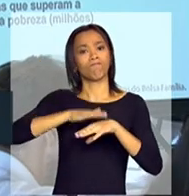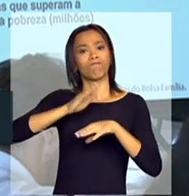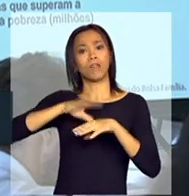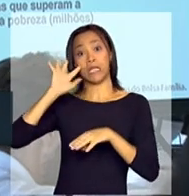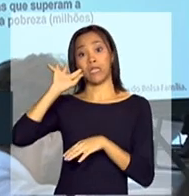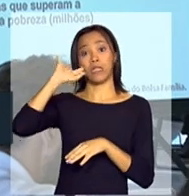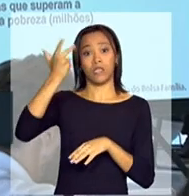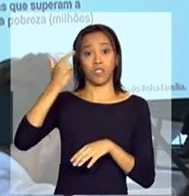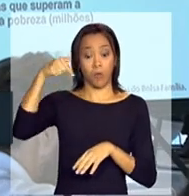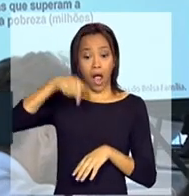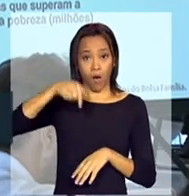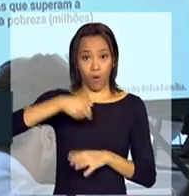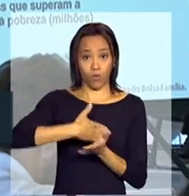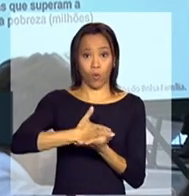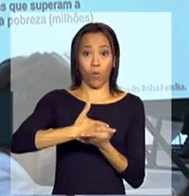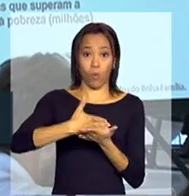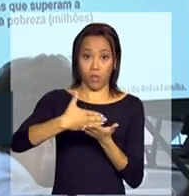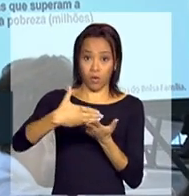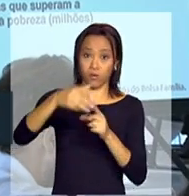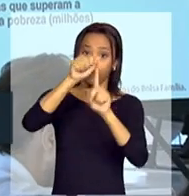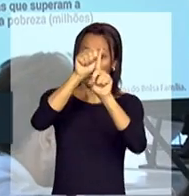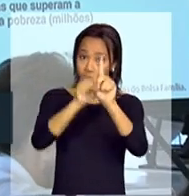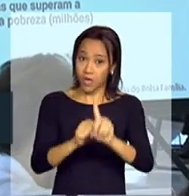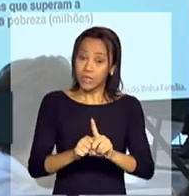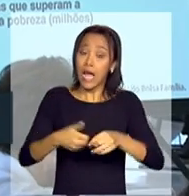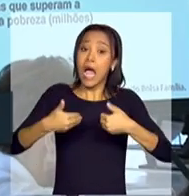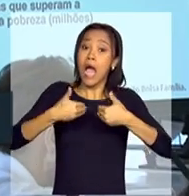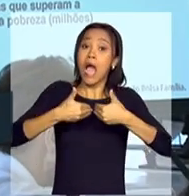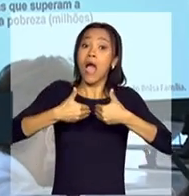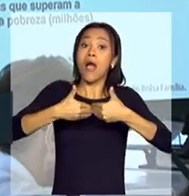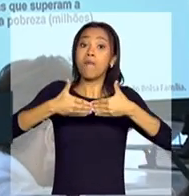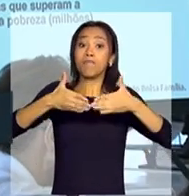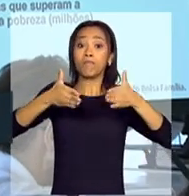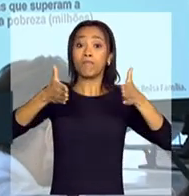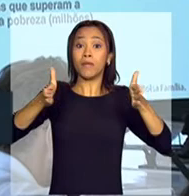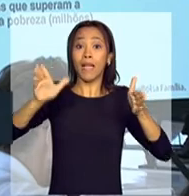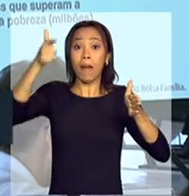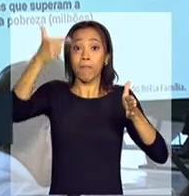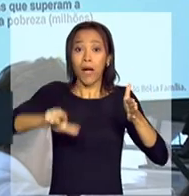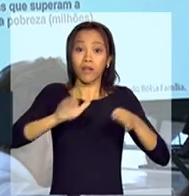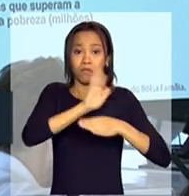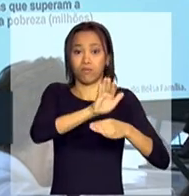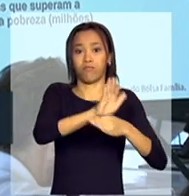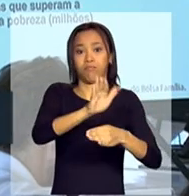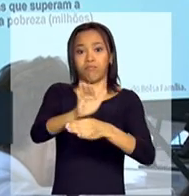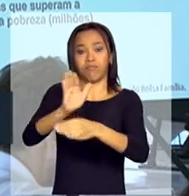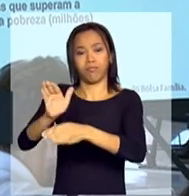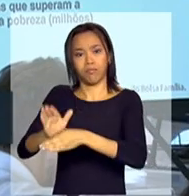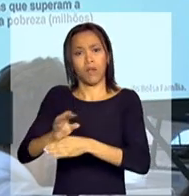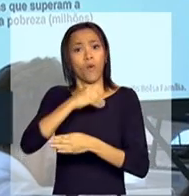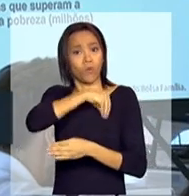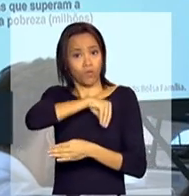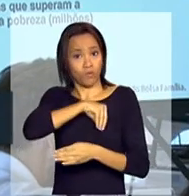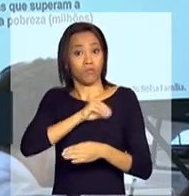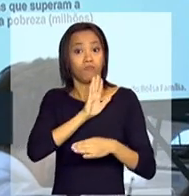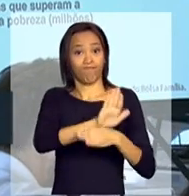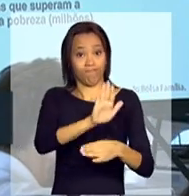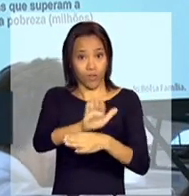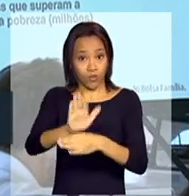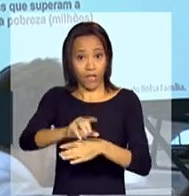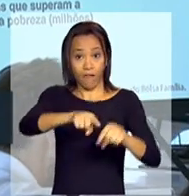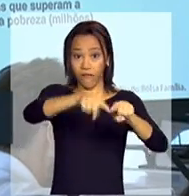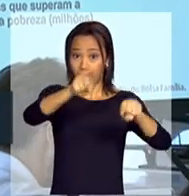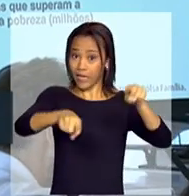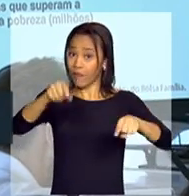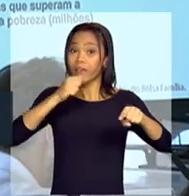agora, no começo do mês, ampliar os benefícios com esse novo método, que é levar a renda variável para as famílias que ainda não tinham chegado nos